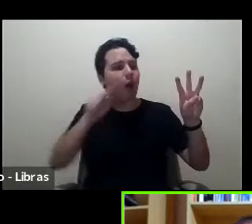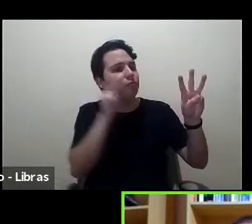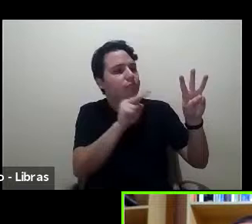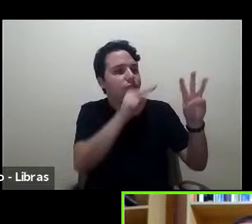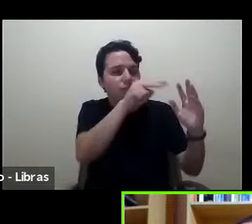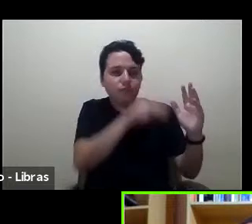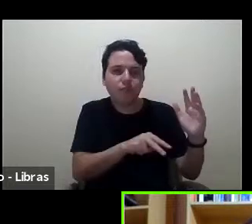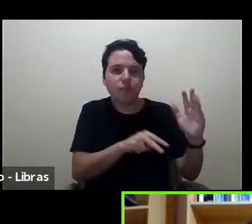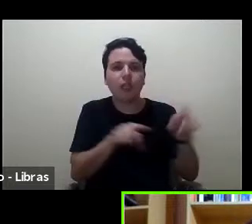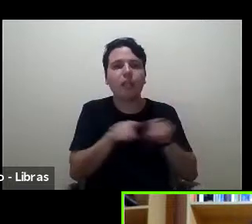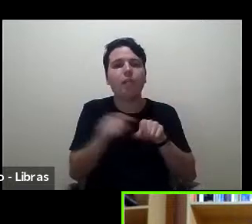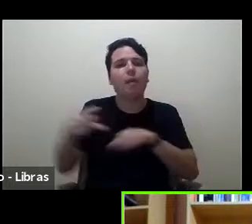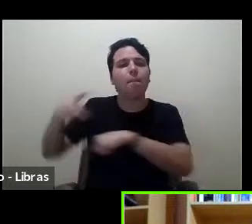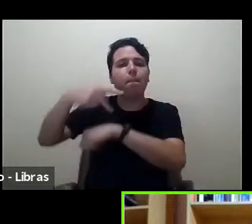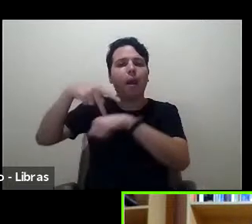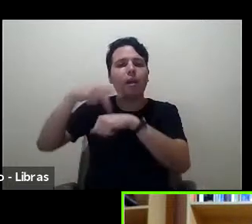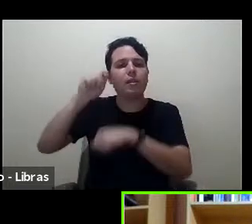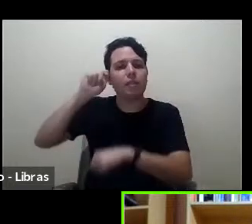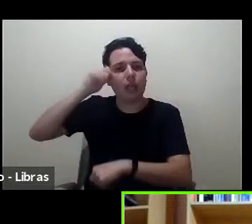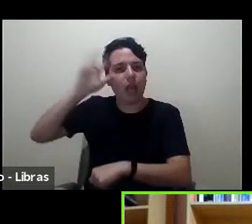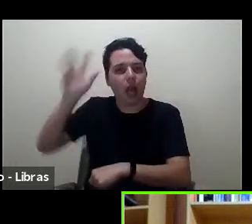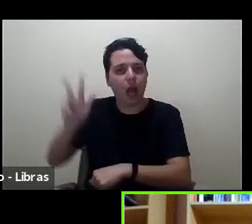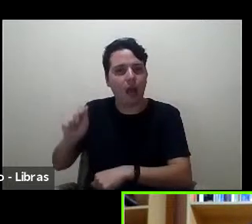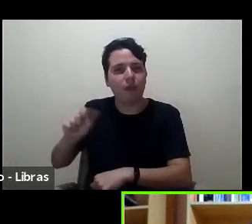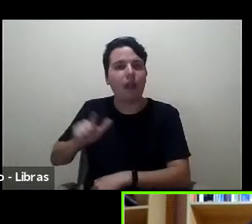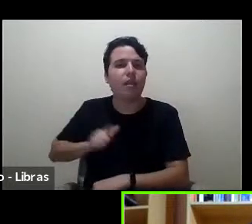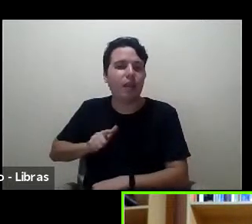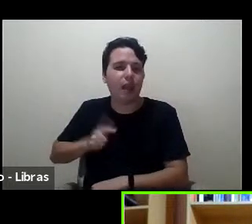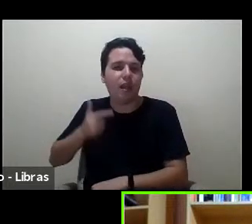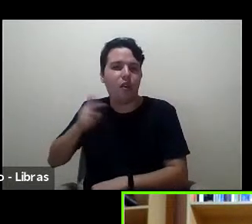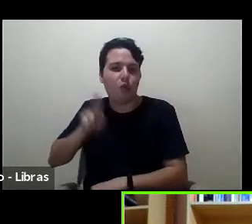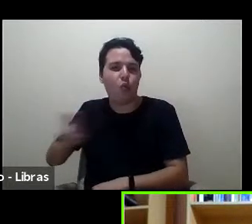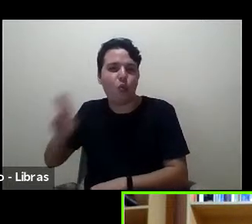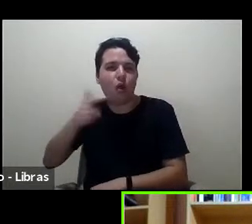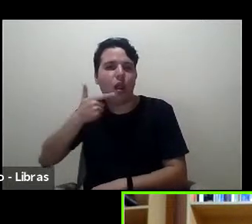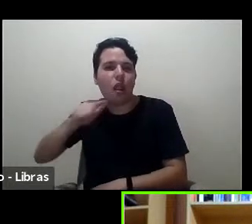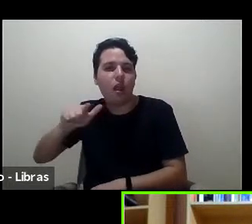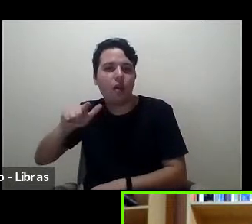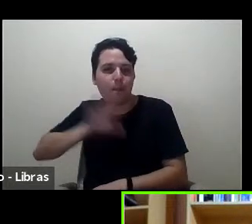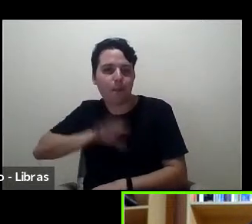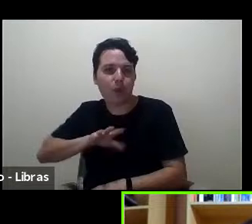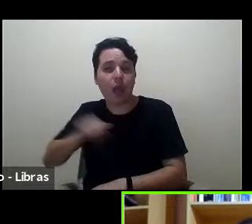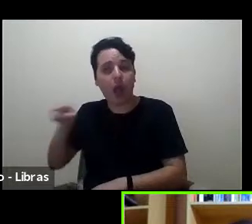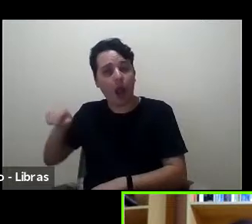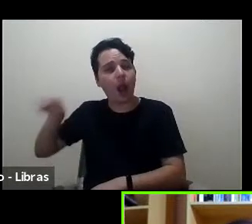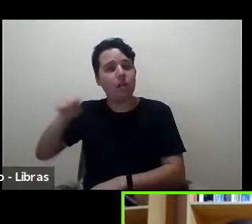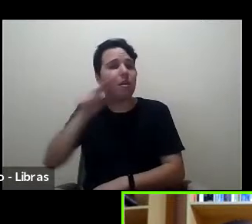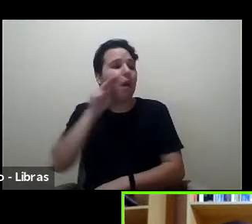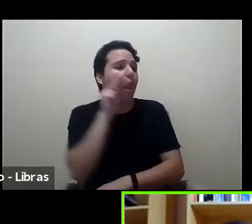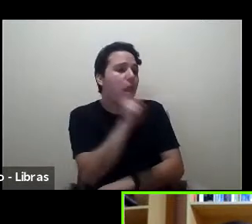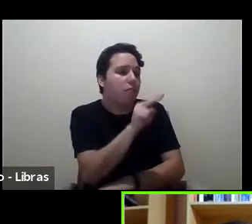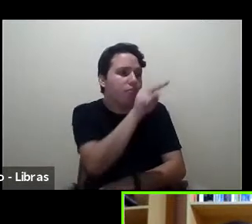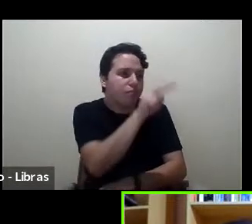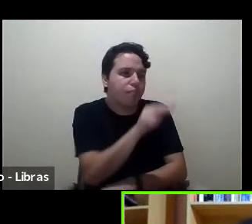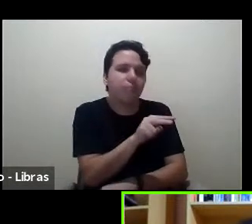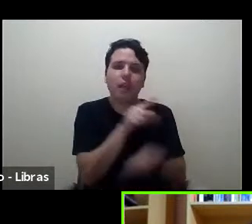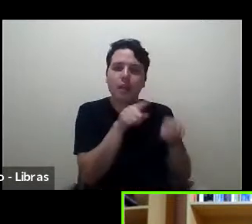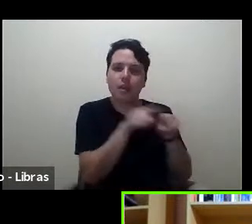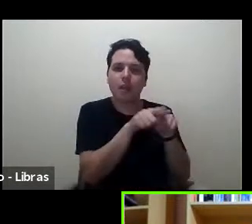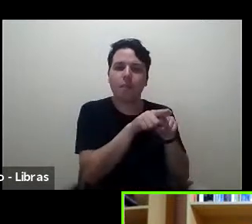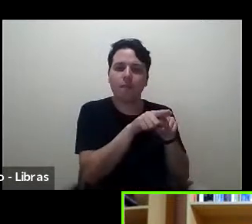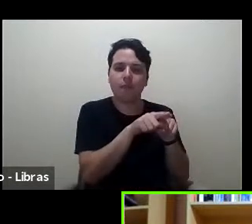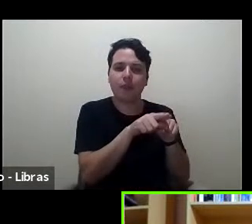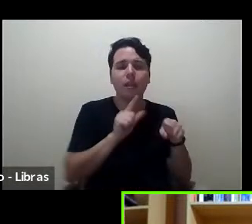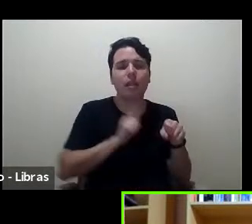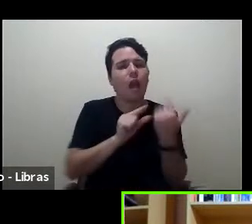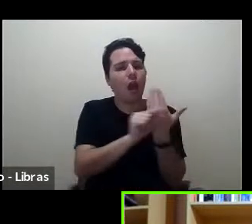de língua portuguesa a gente tem tido uma boa inserção um bom quantitativo de leitores e inclusive de autores mais